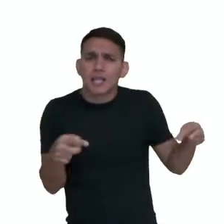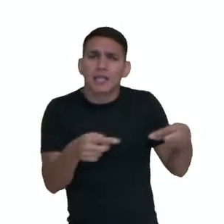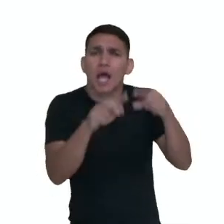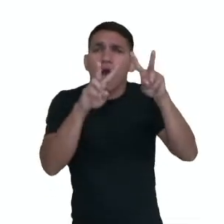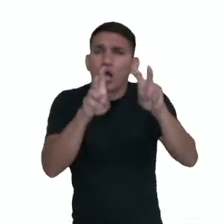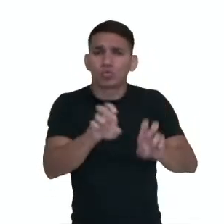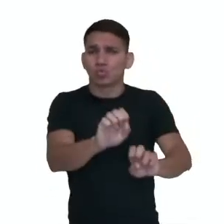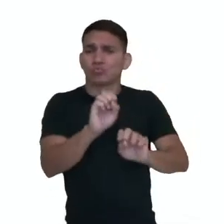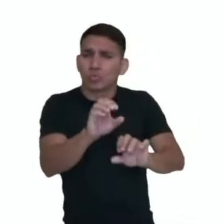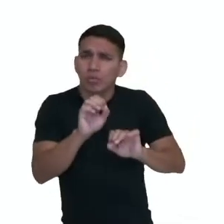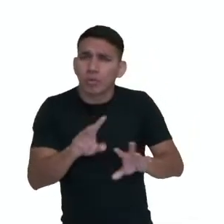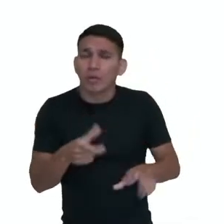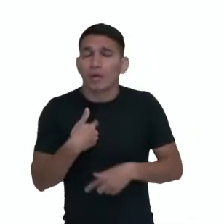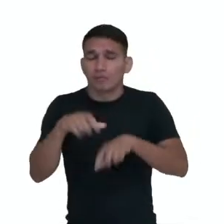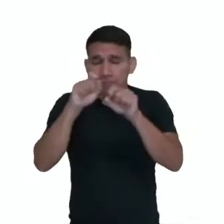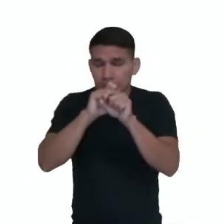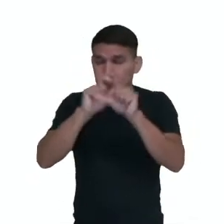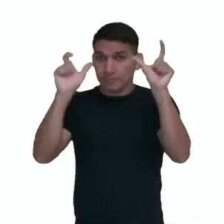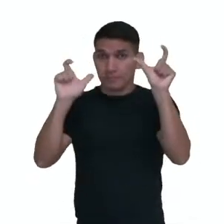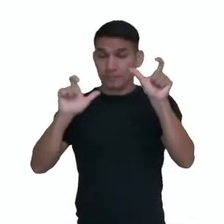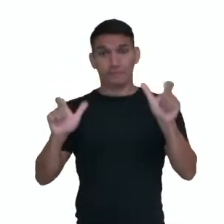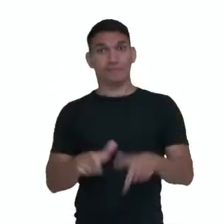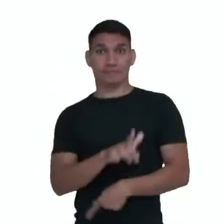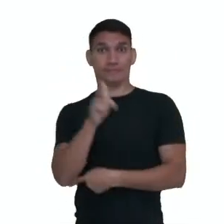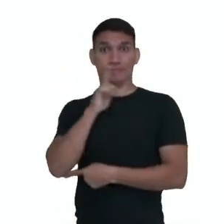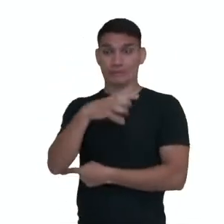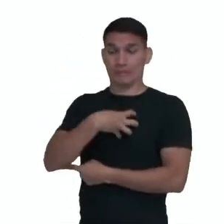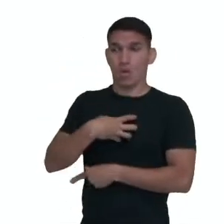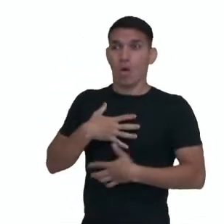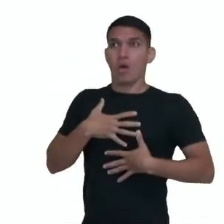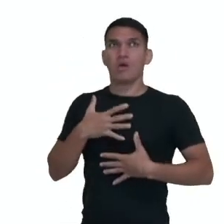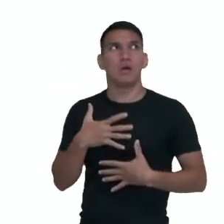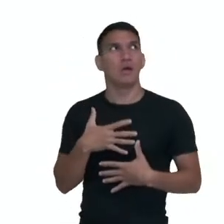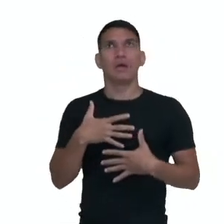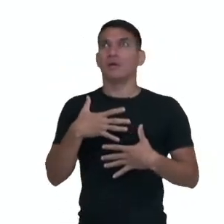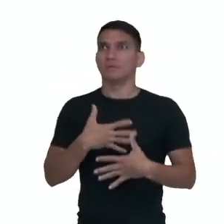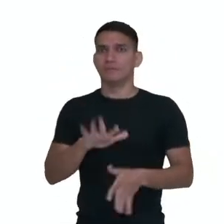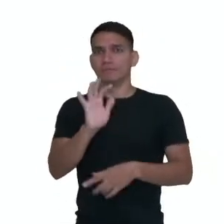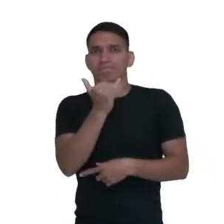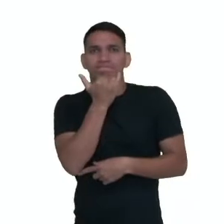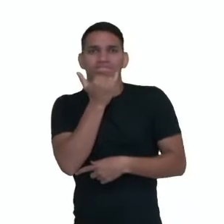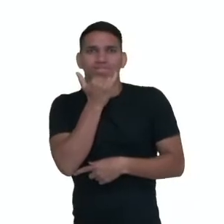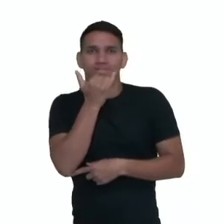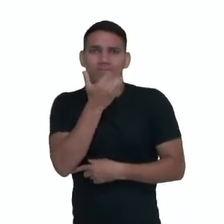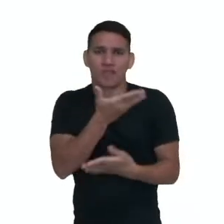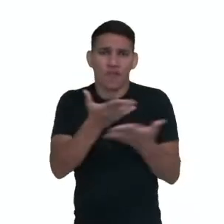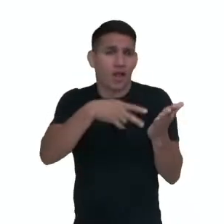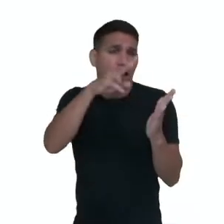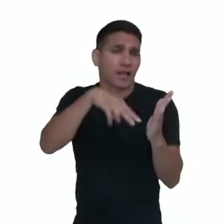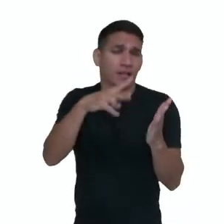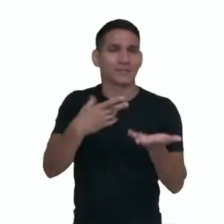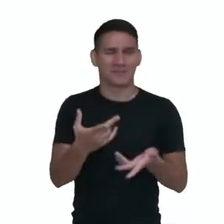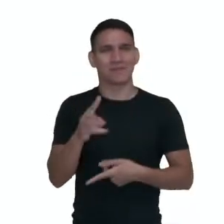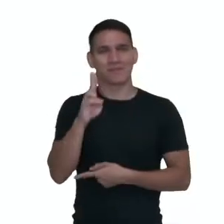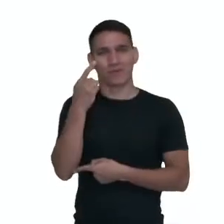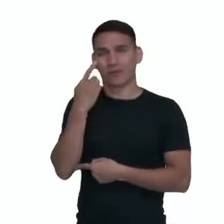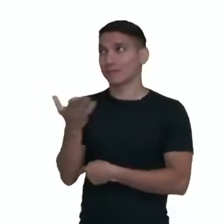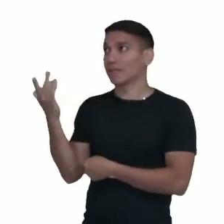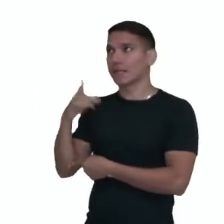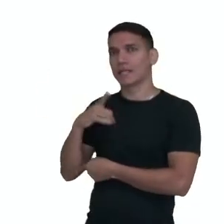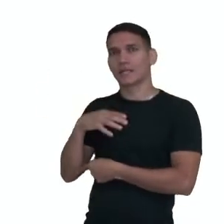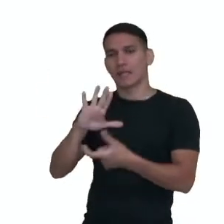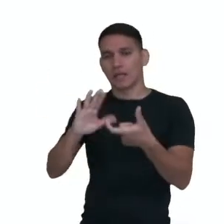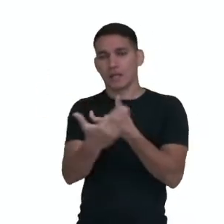educação, acordo sobressaltado e ofegante. Perdão, leitores. Então, vejam, palavra